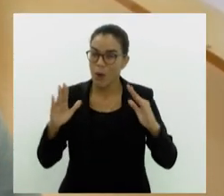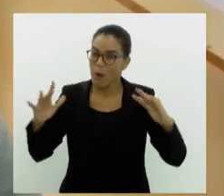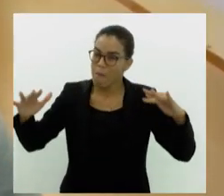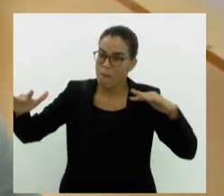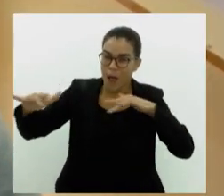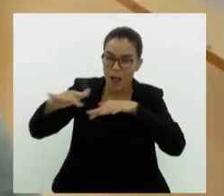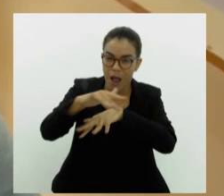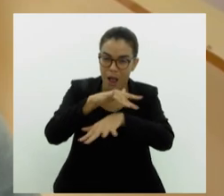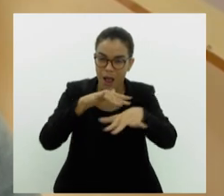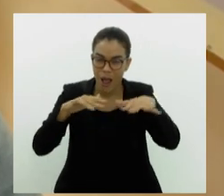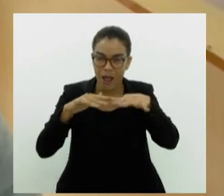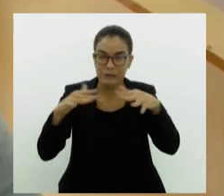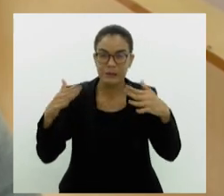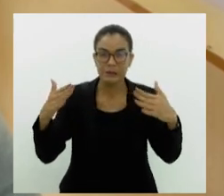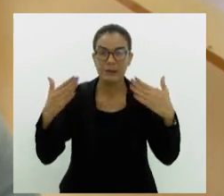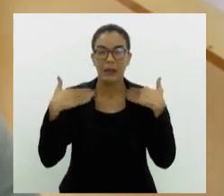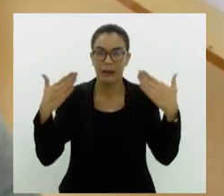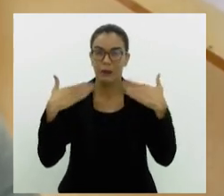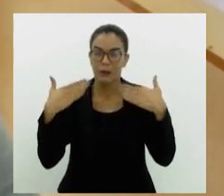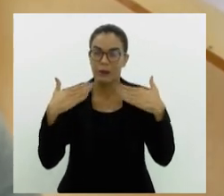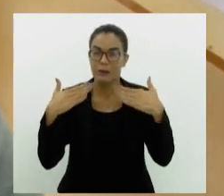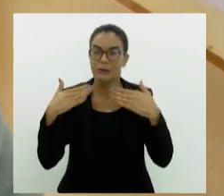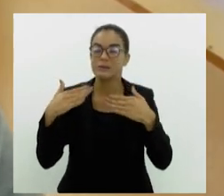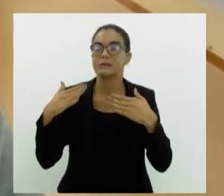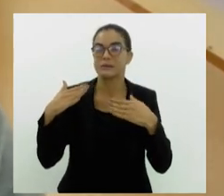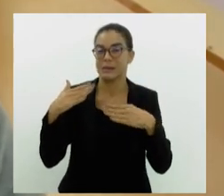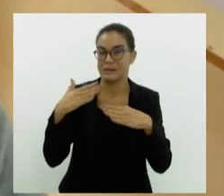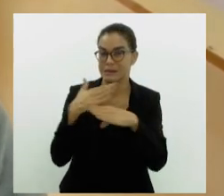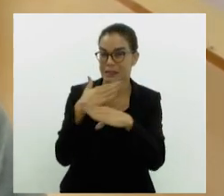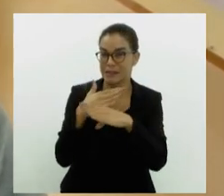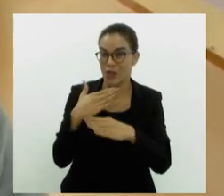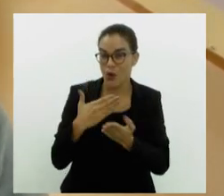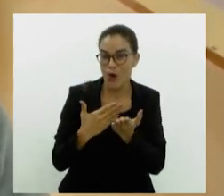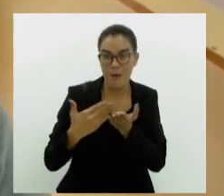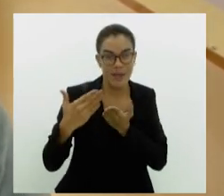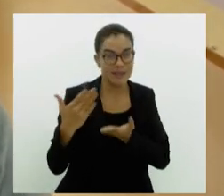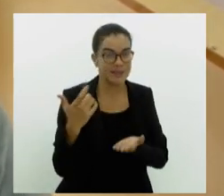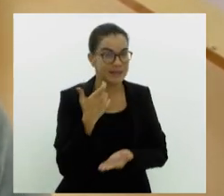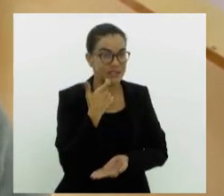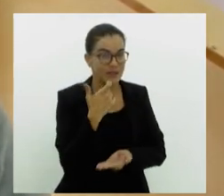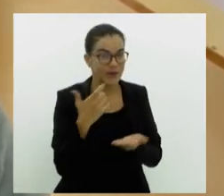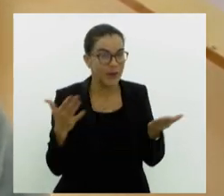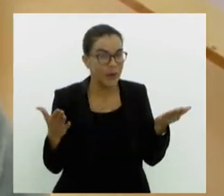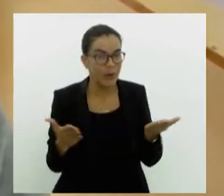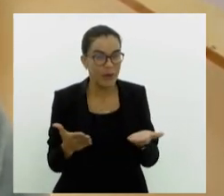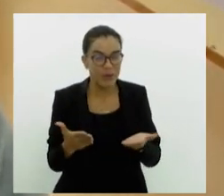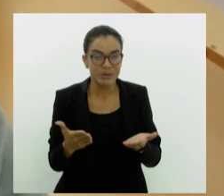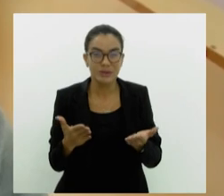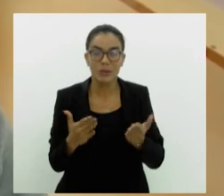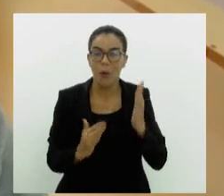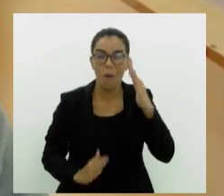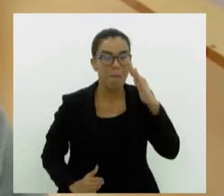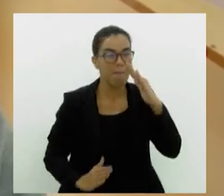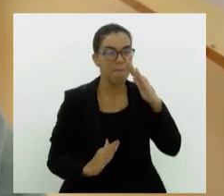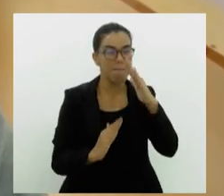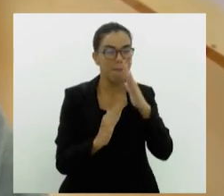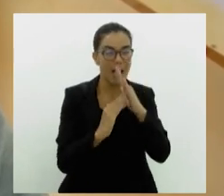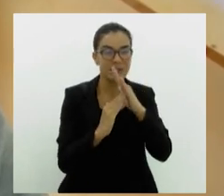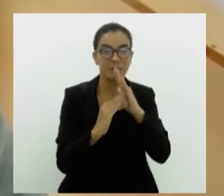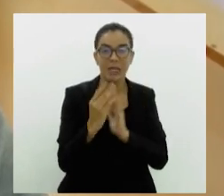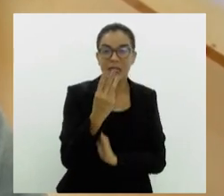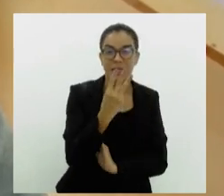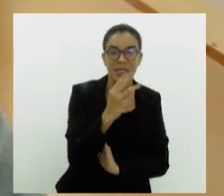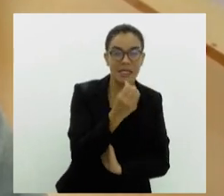calor atuando na cidade, a partir desta sexta-feira, com máximas variando entre